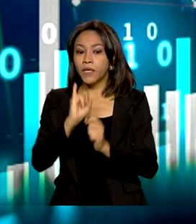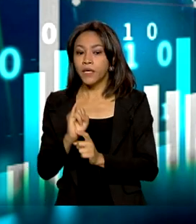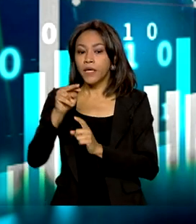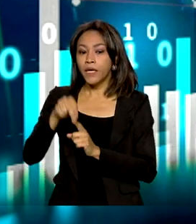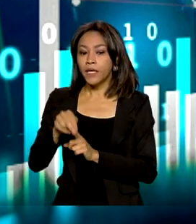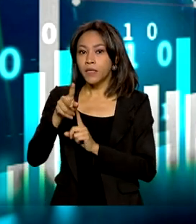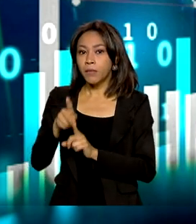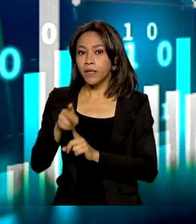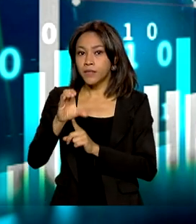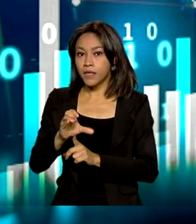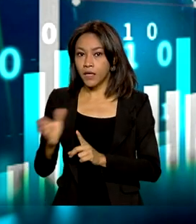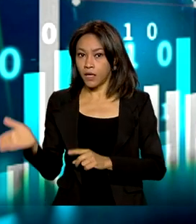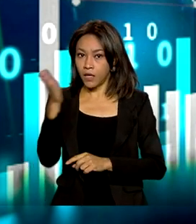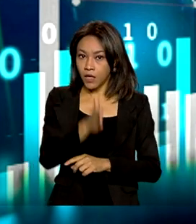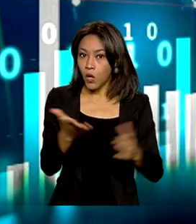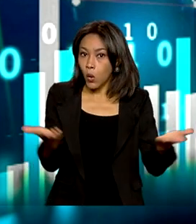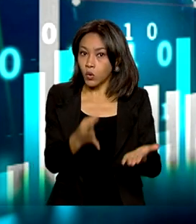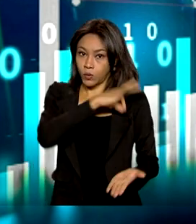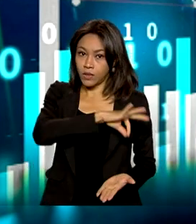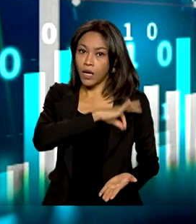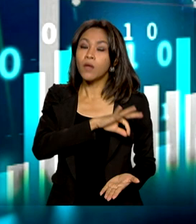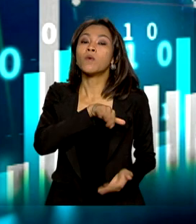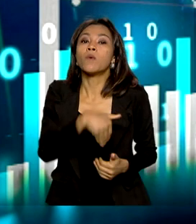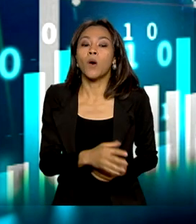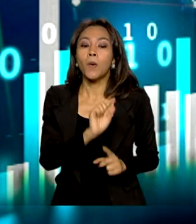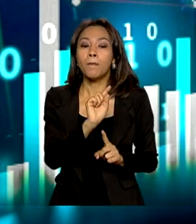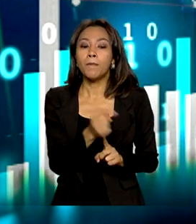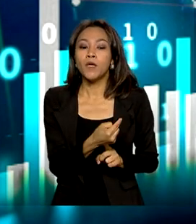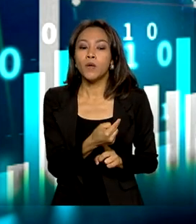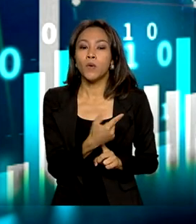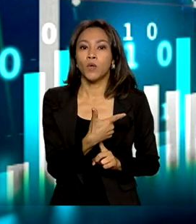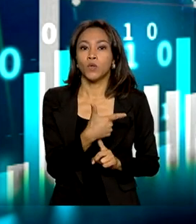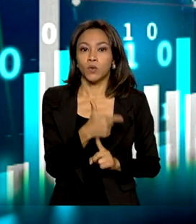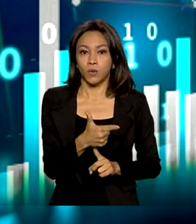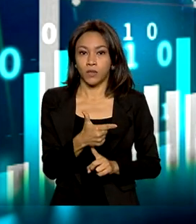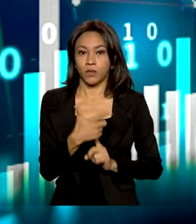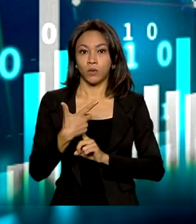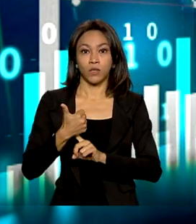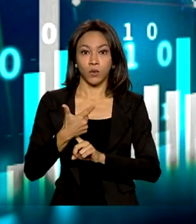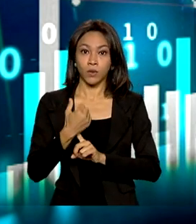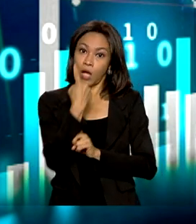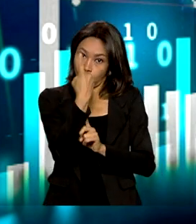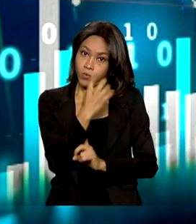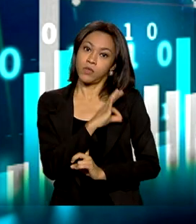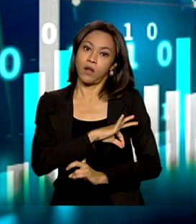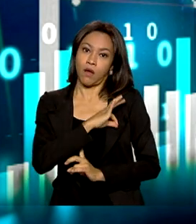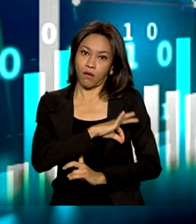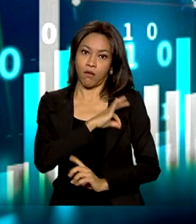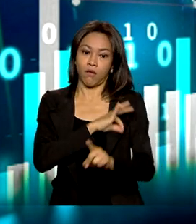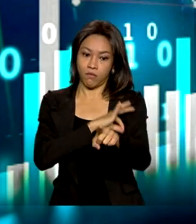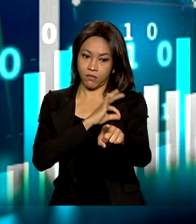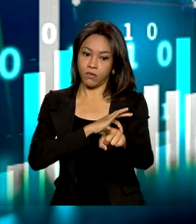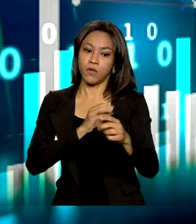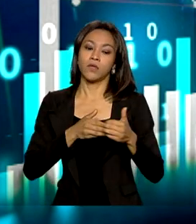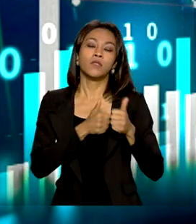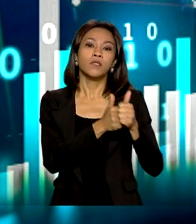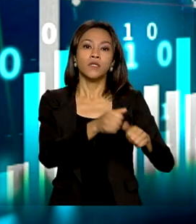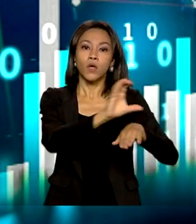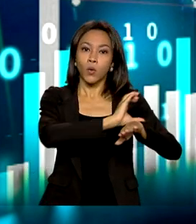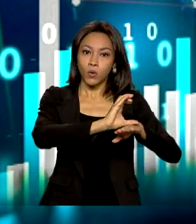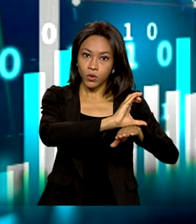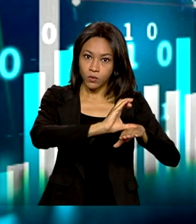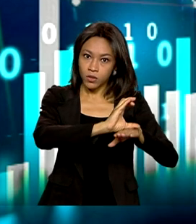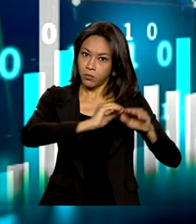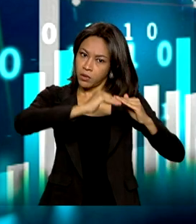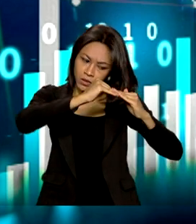o valor mínimo agora do benefício para os aposentados é de R$ 1.212, o que equivale a um salário mínimo, já que, segundo a Constituição, nenhum aposentado pode